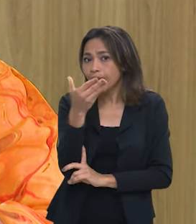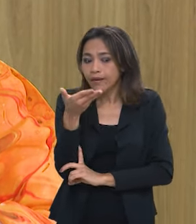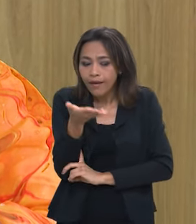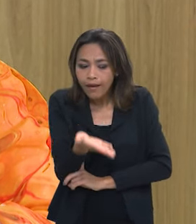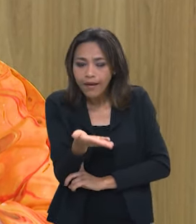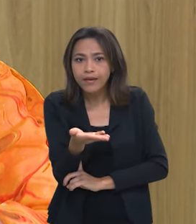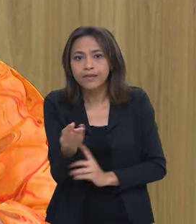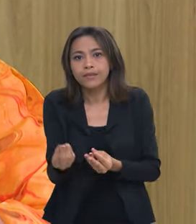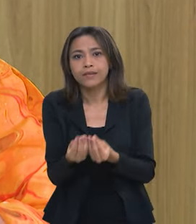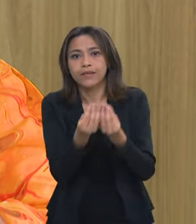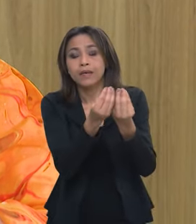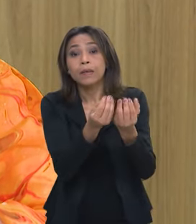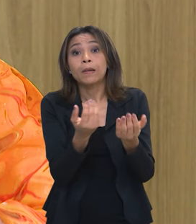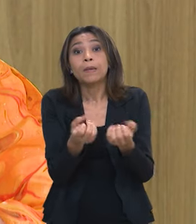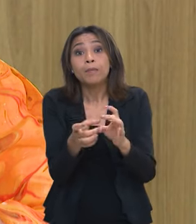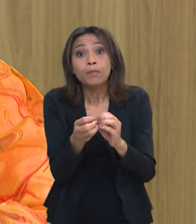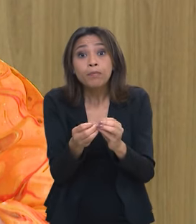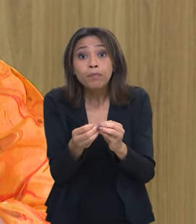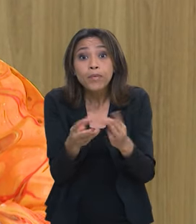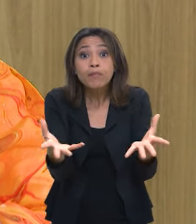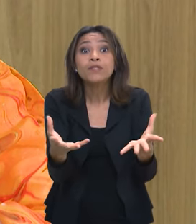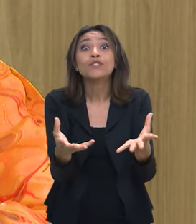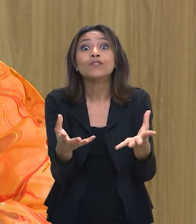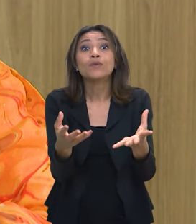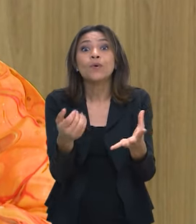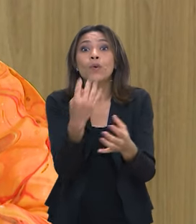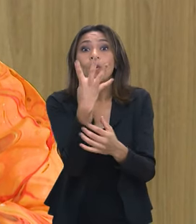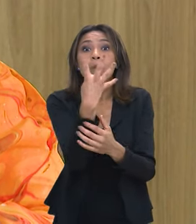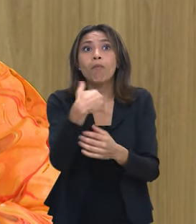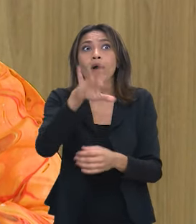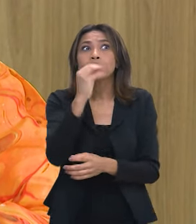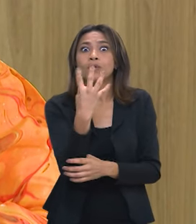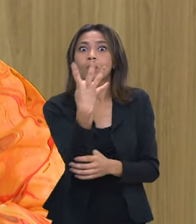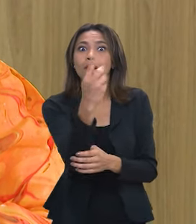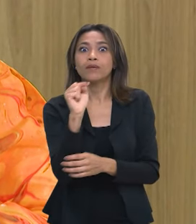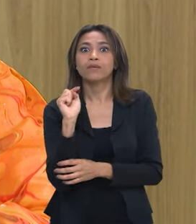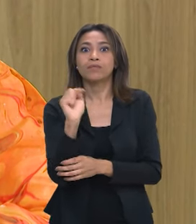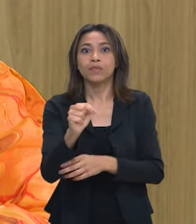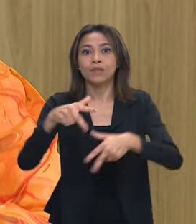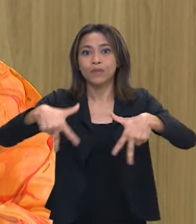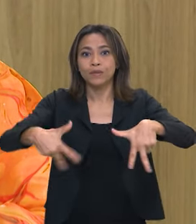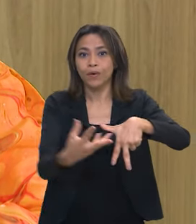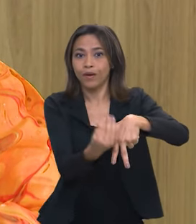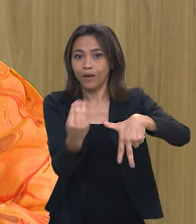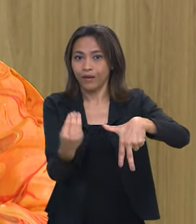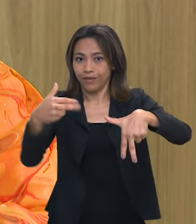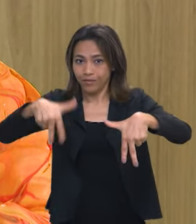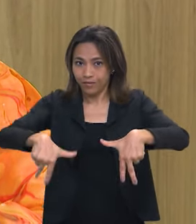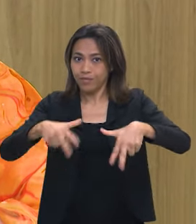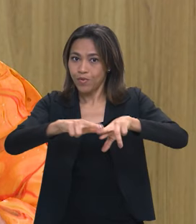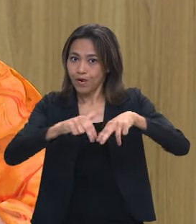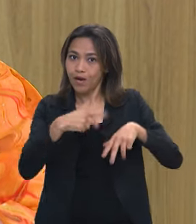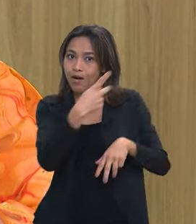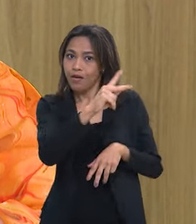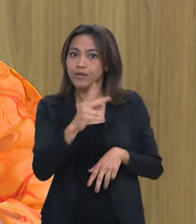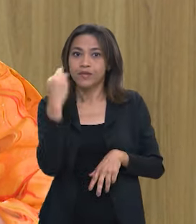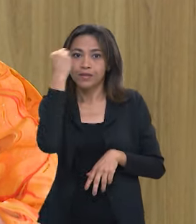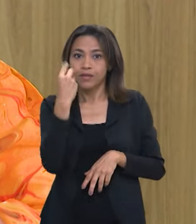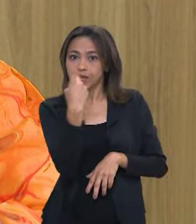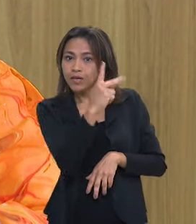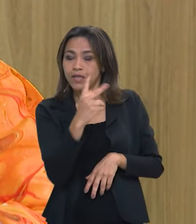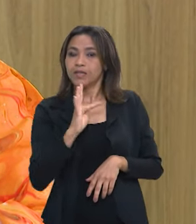doação permitiu quatro mil e trezentos transplantes e que isso salva